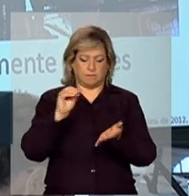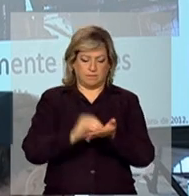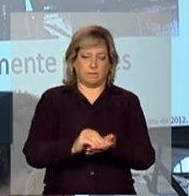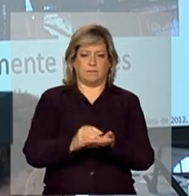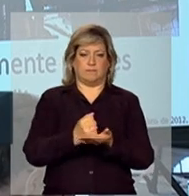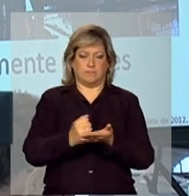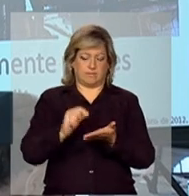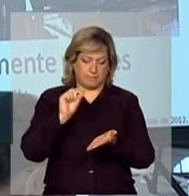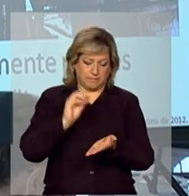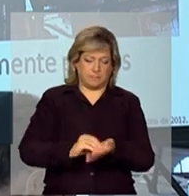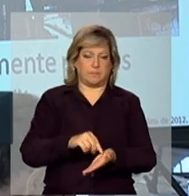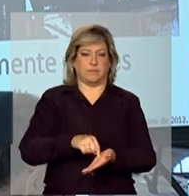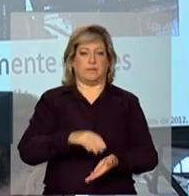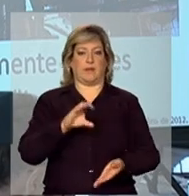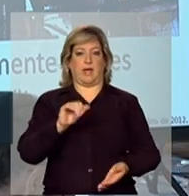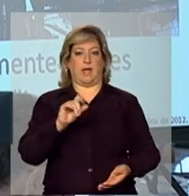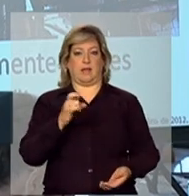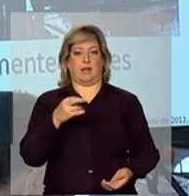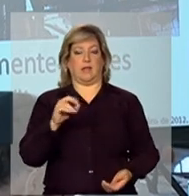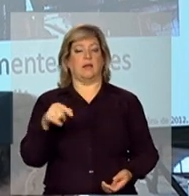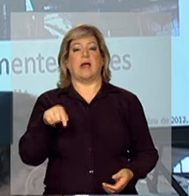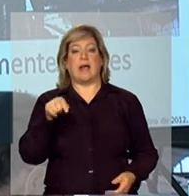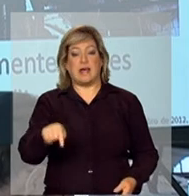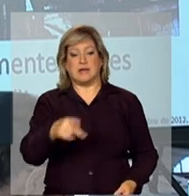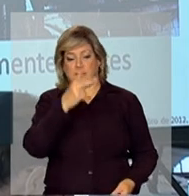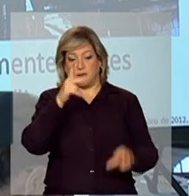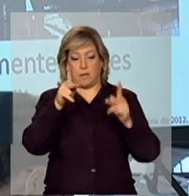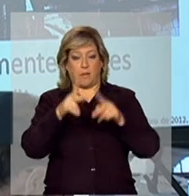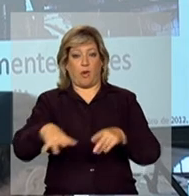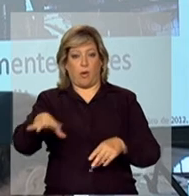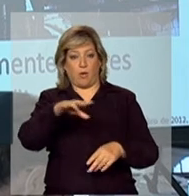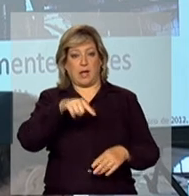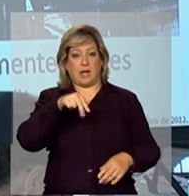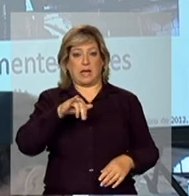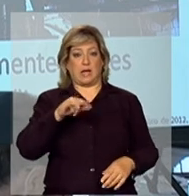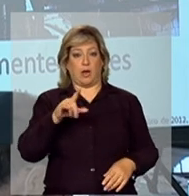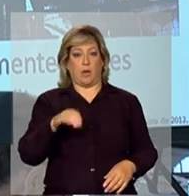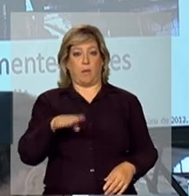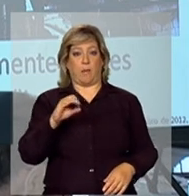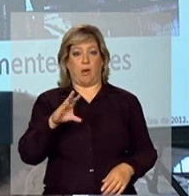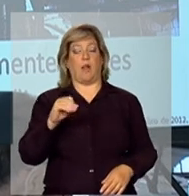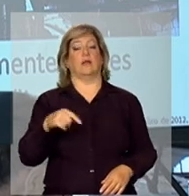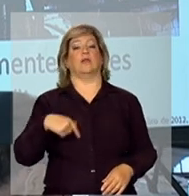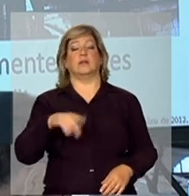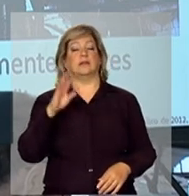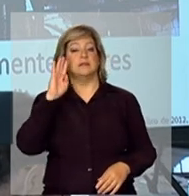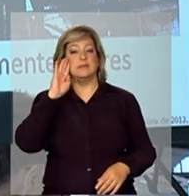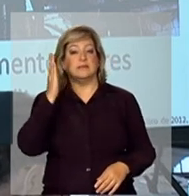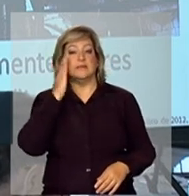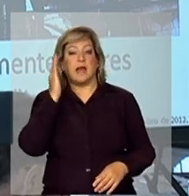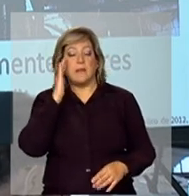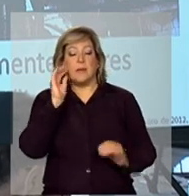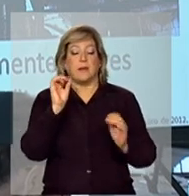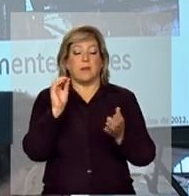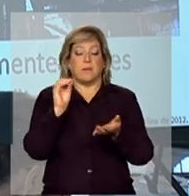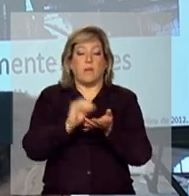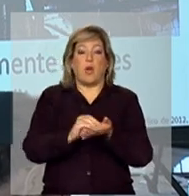que essa população é quilombola, para quê? Para poder organizar serviços específicos para esse público que